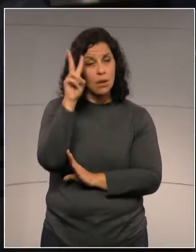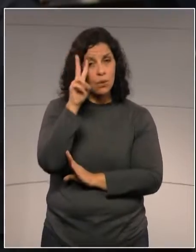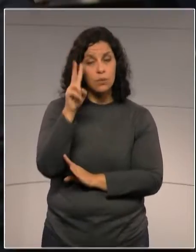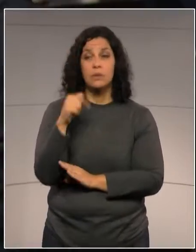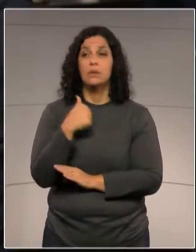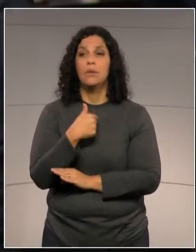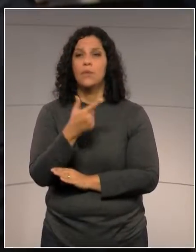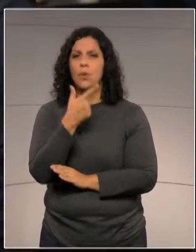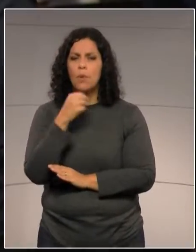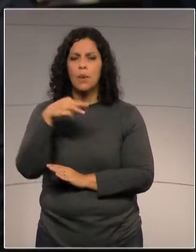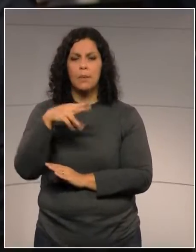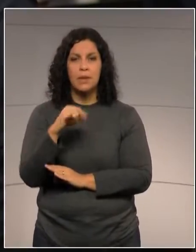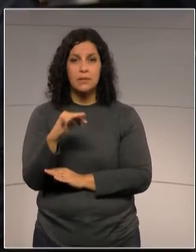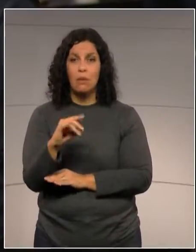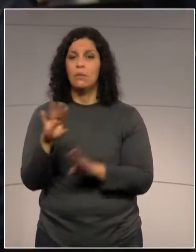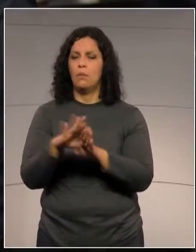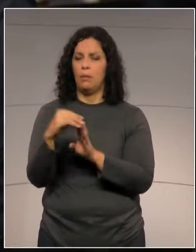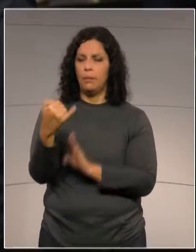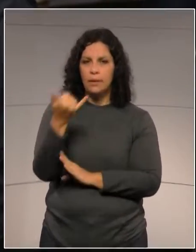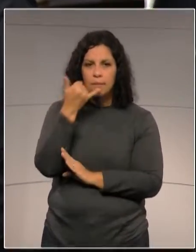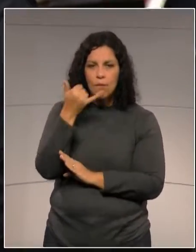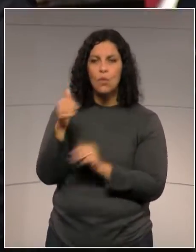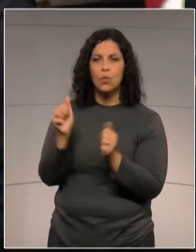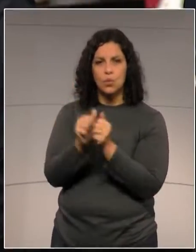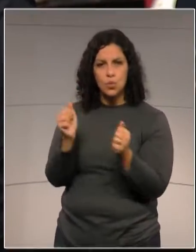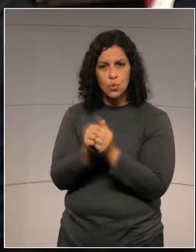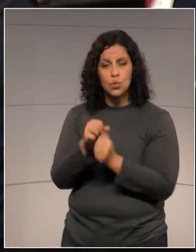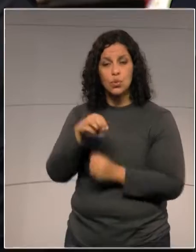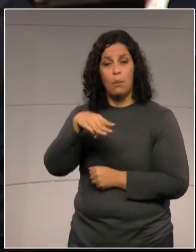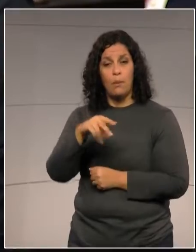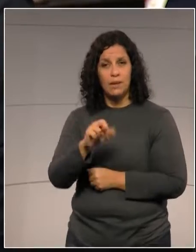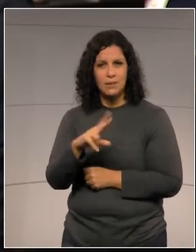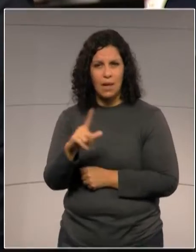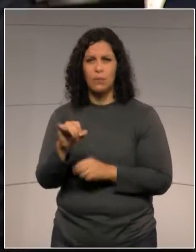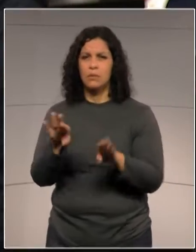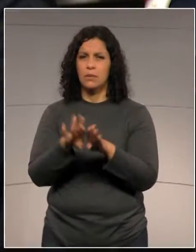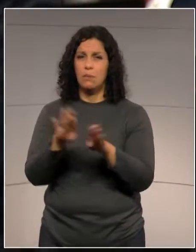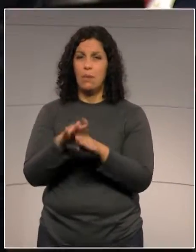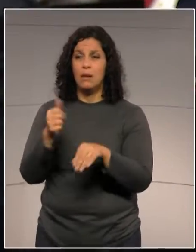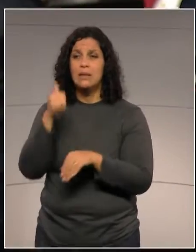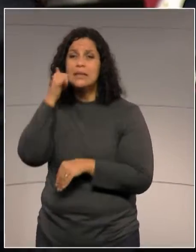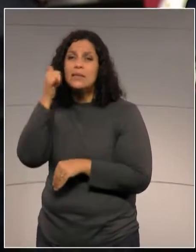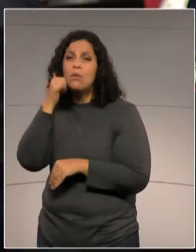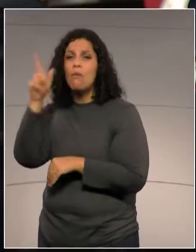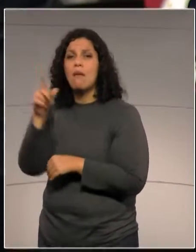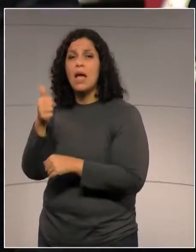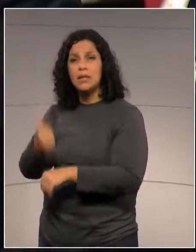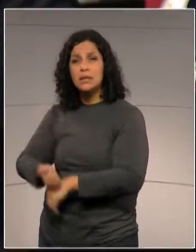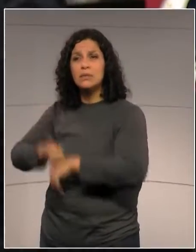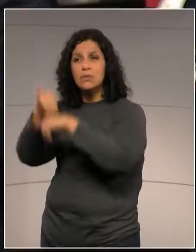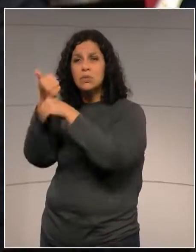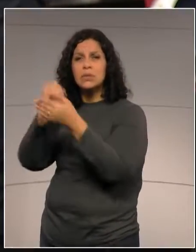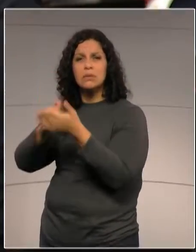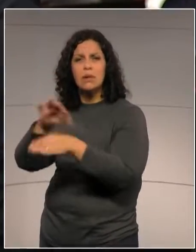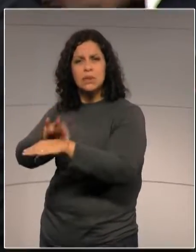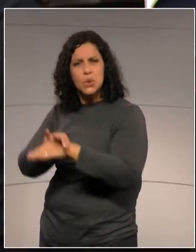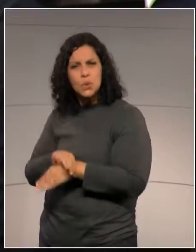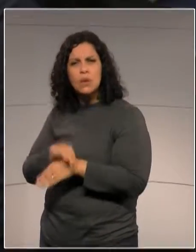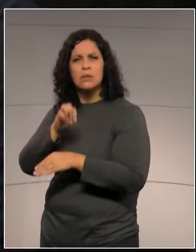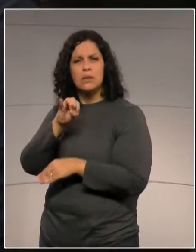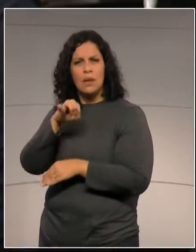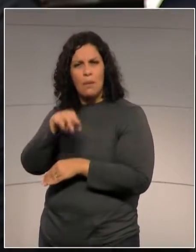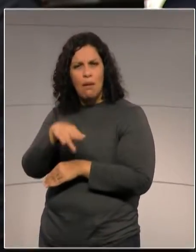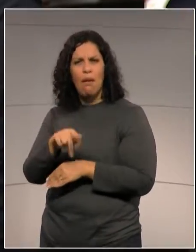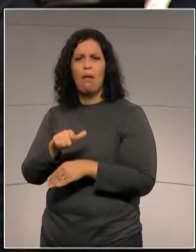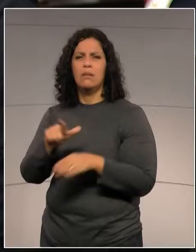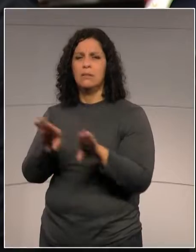Marcelo ligou para mim, eu fiz os contatos, o Marcelo acabou ligando até para o diretor do ML, o secretário de Segurança, para resolver